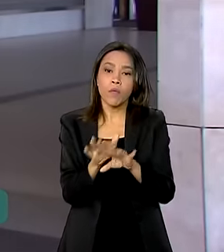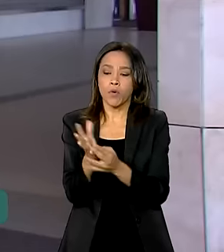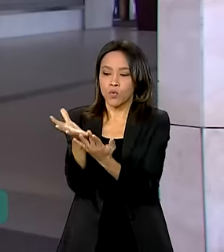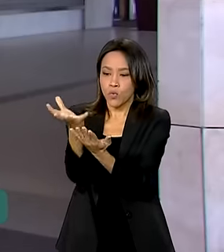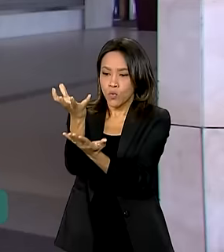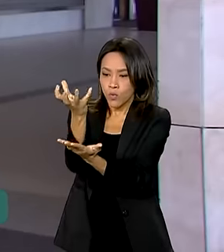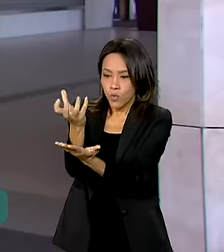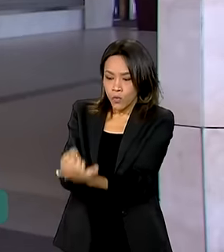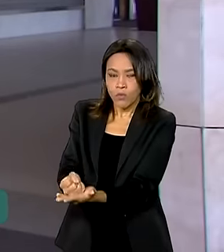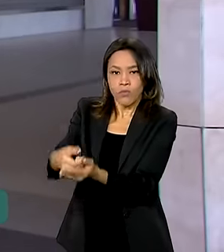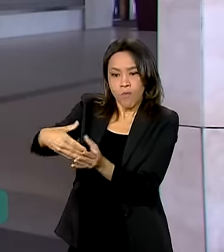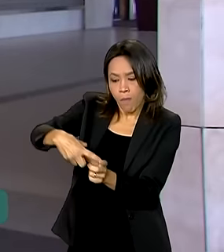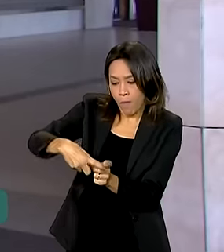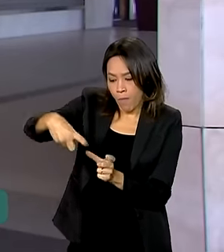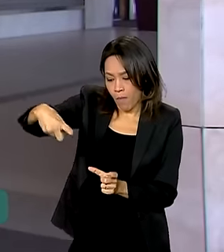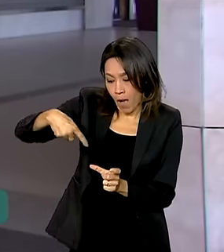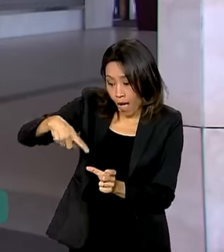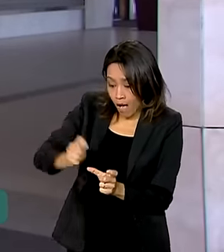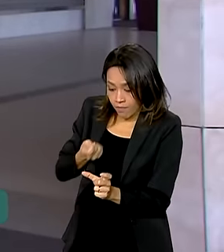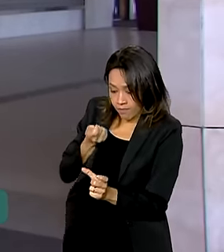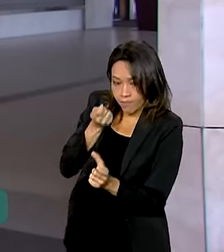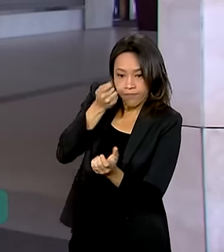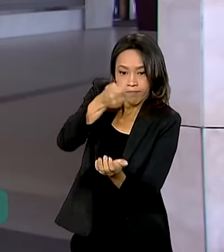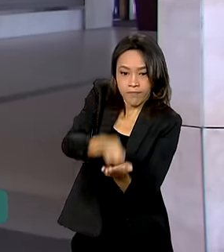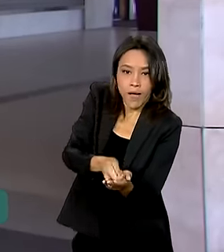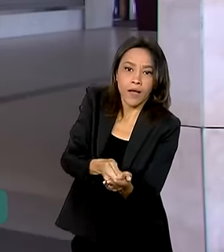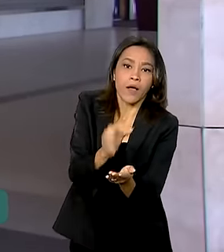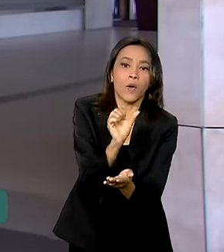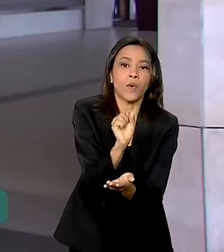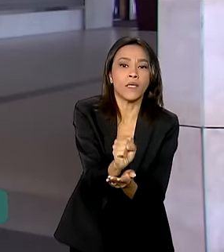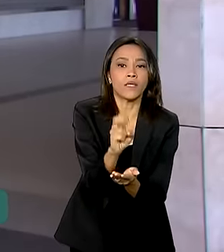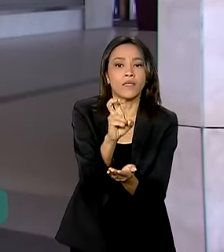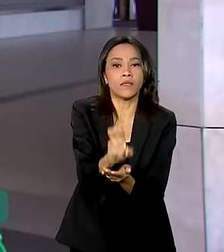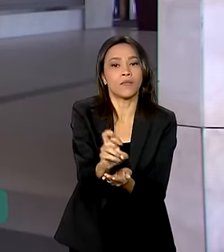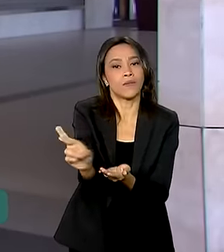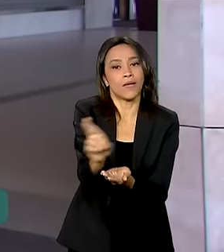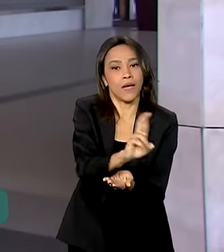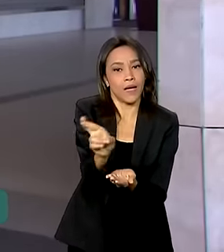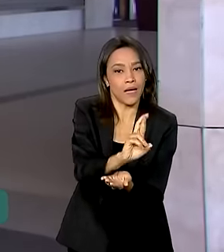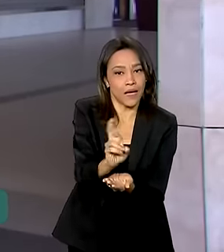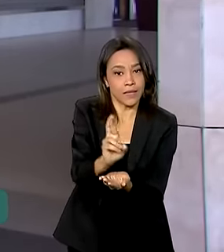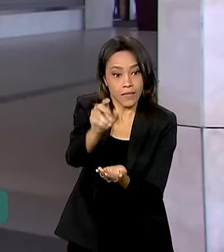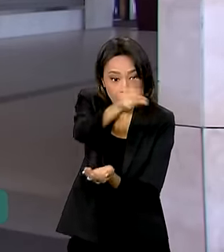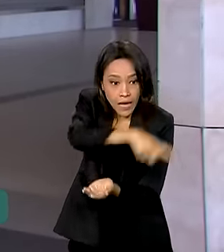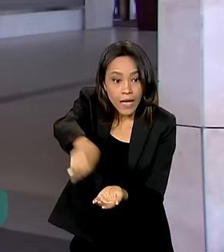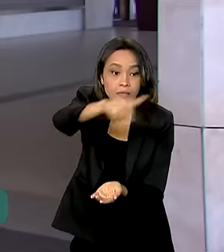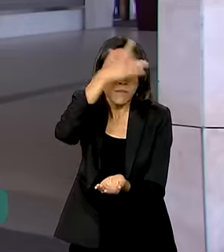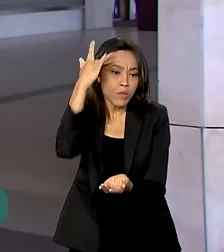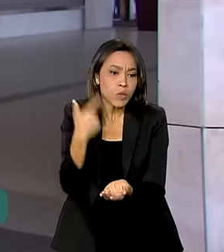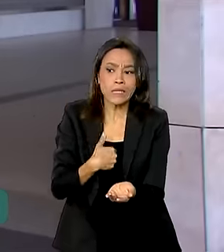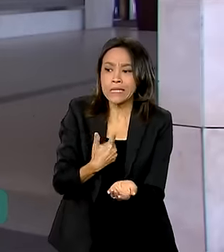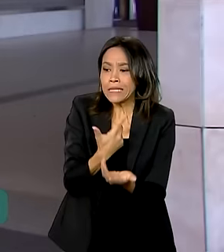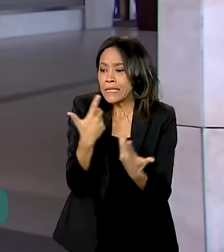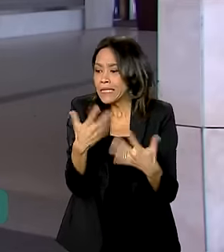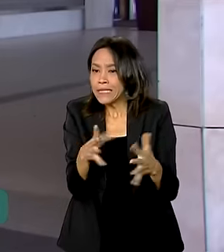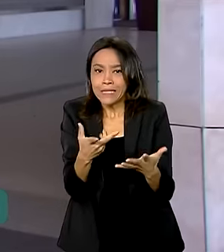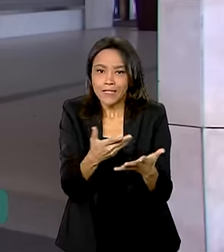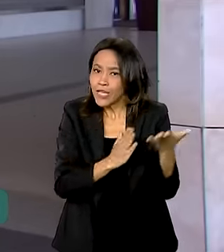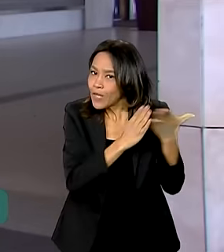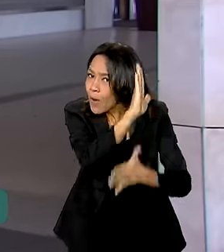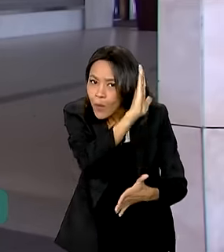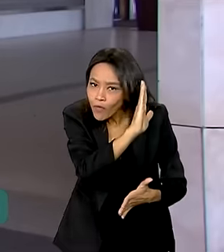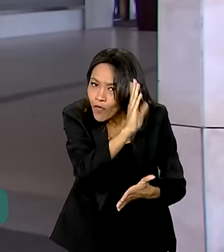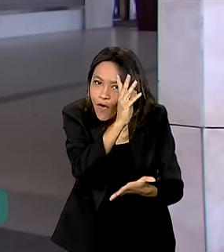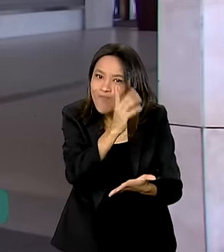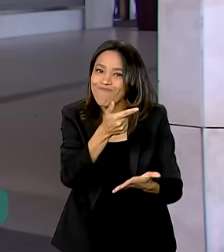boleto para o pagamento da taxa de 85 reais para aqueles que não tiveram a isenção aprovada.